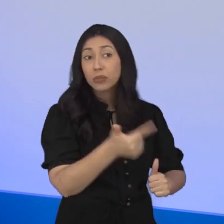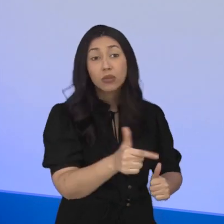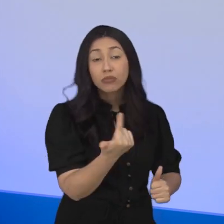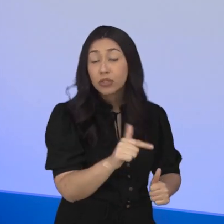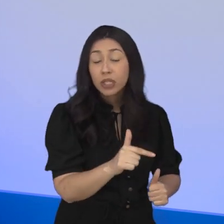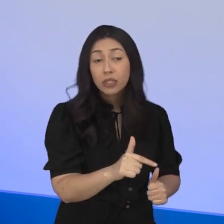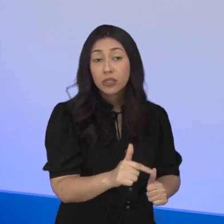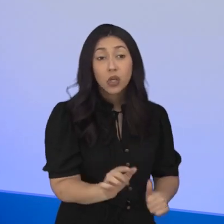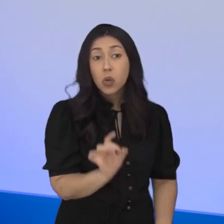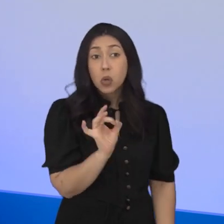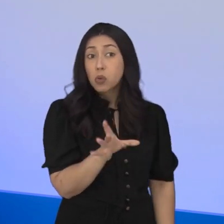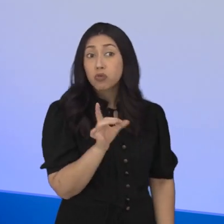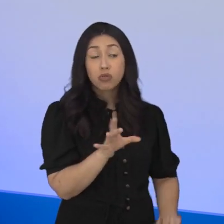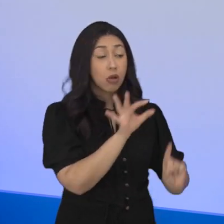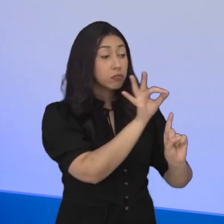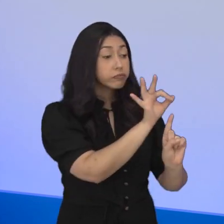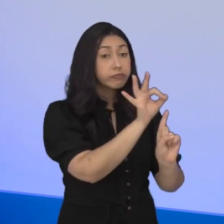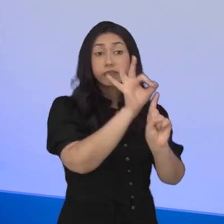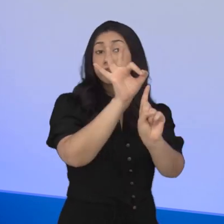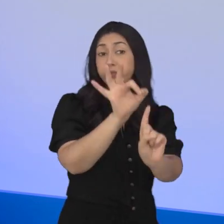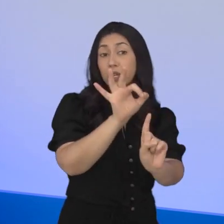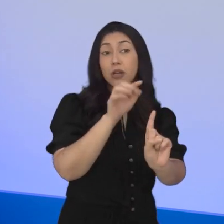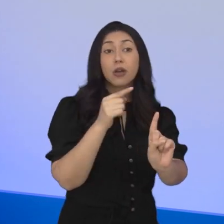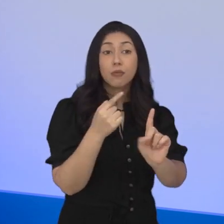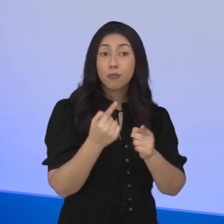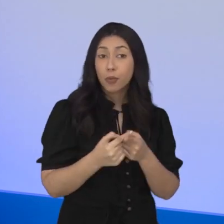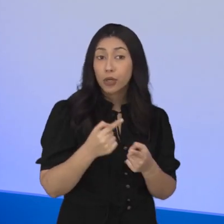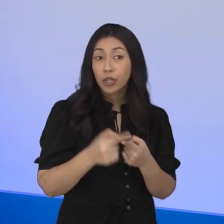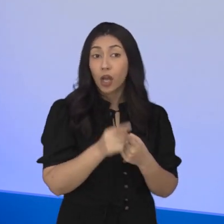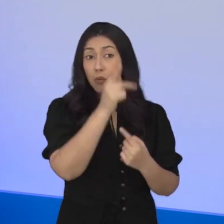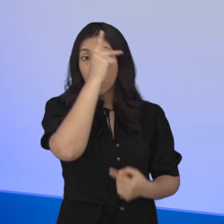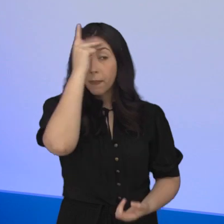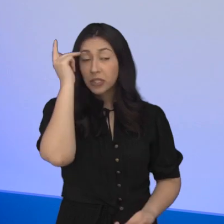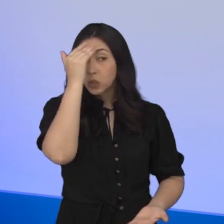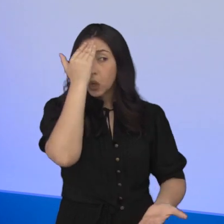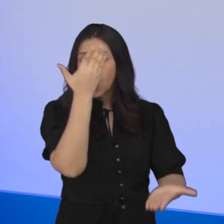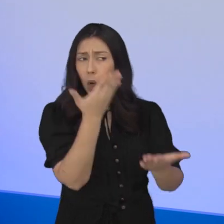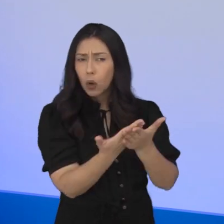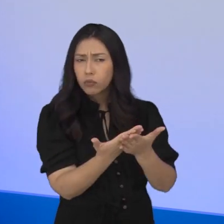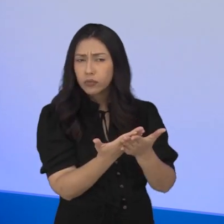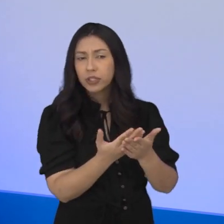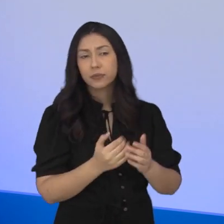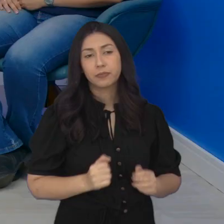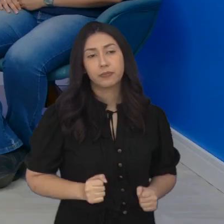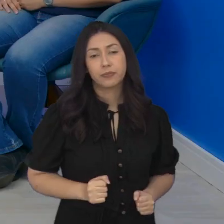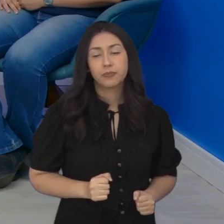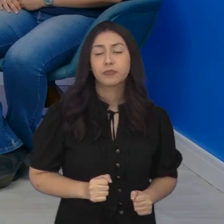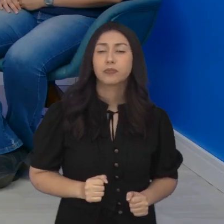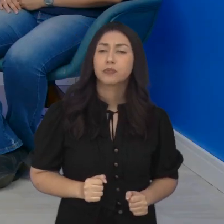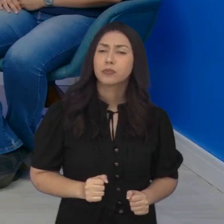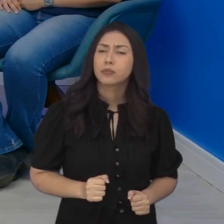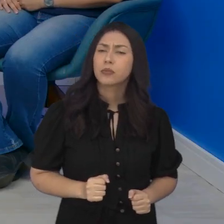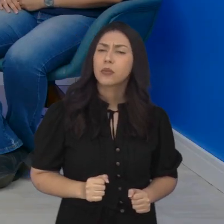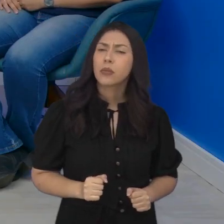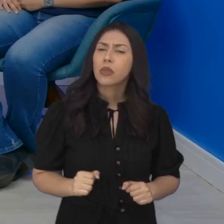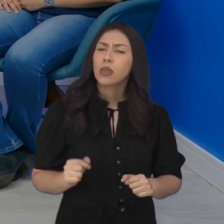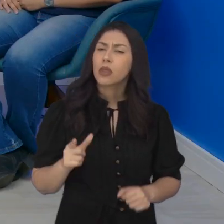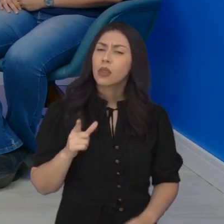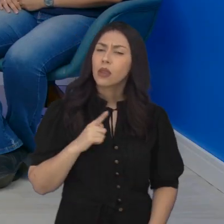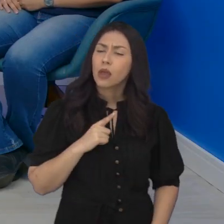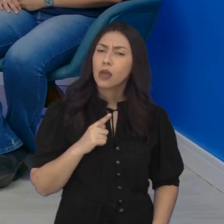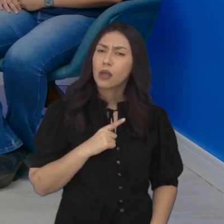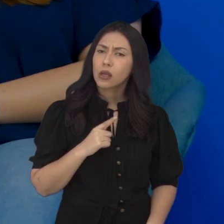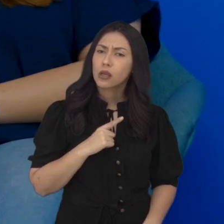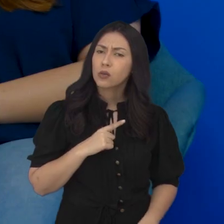é colocado nessa função porque ele exerce uma função de confiança. E, Marcos, tem